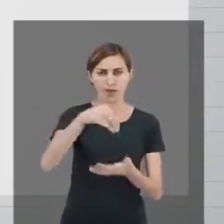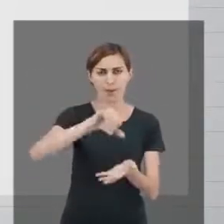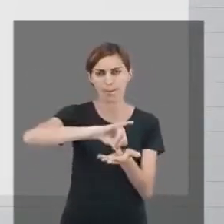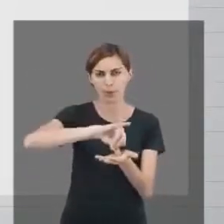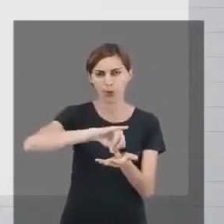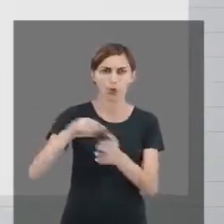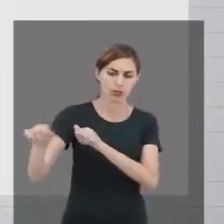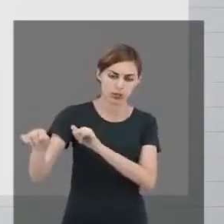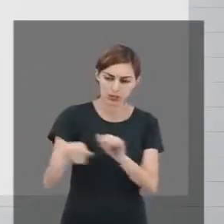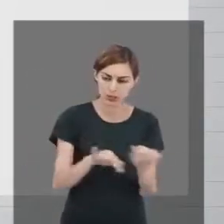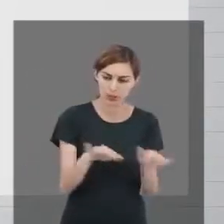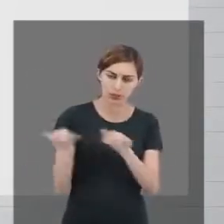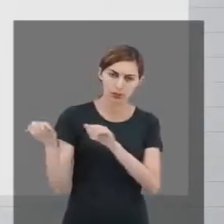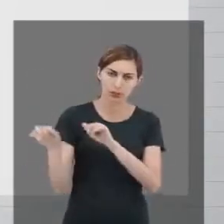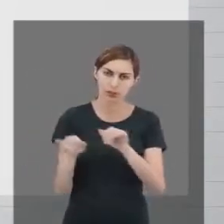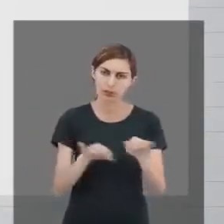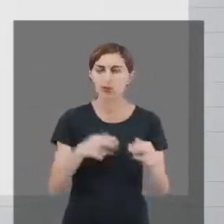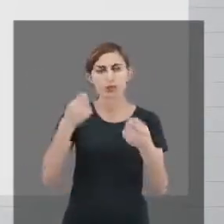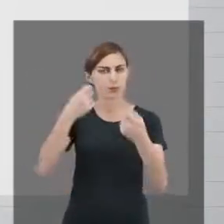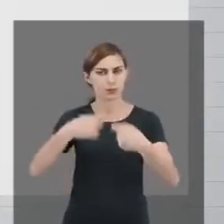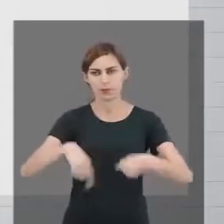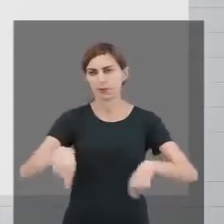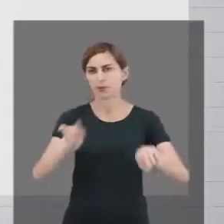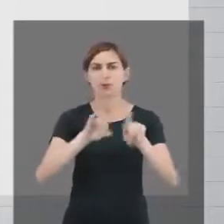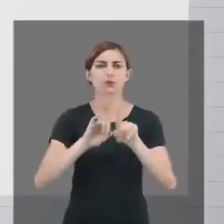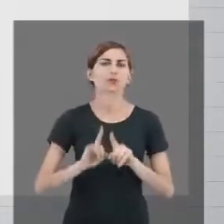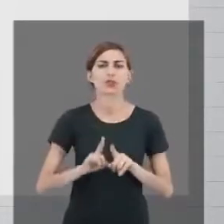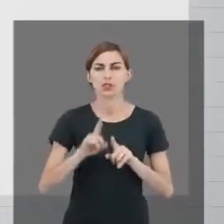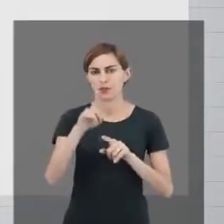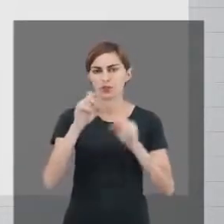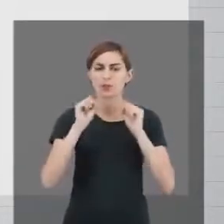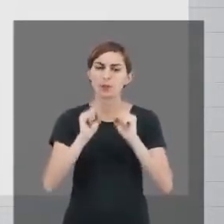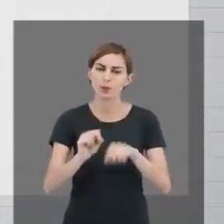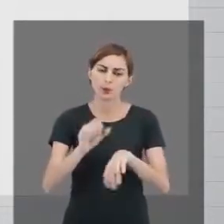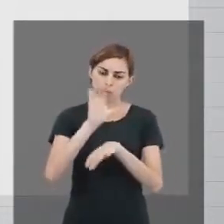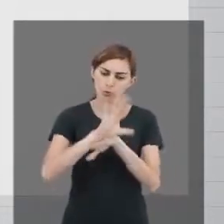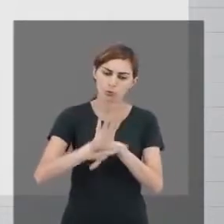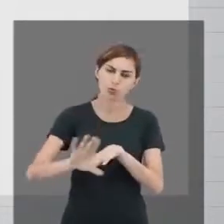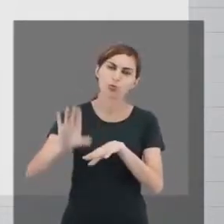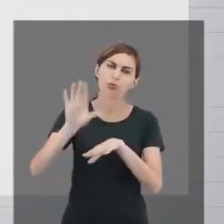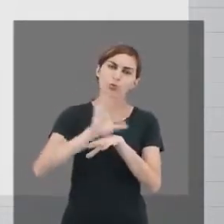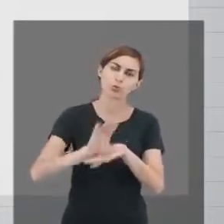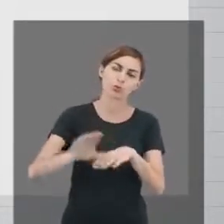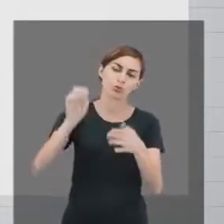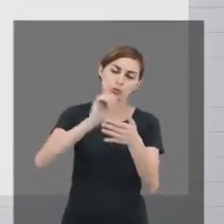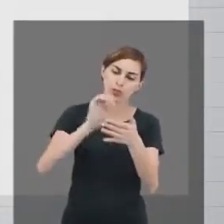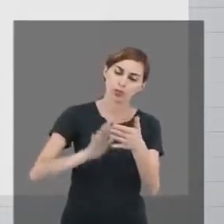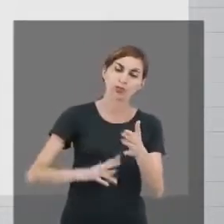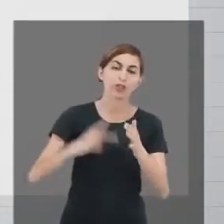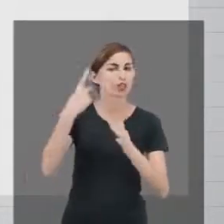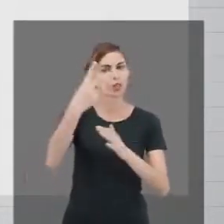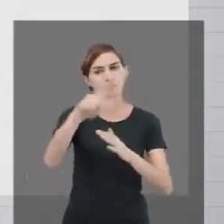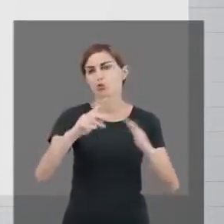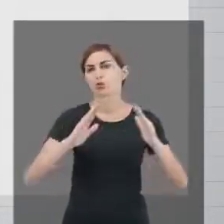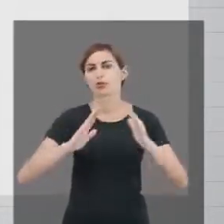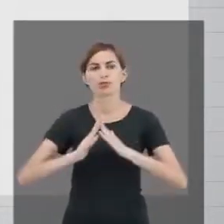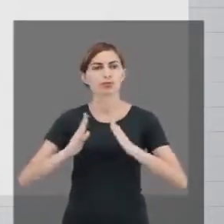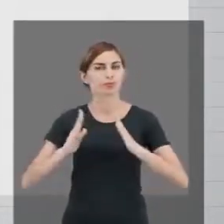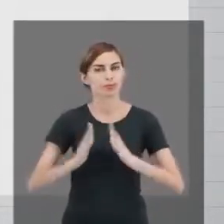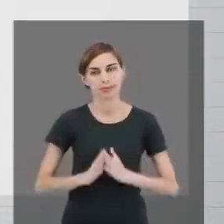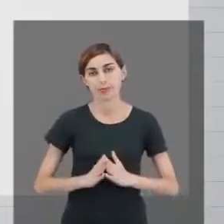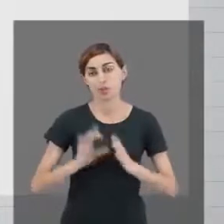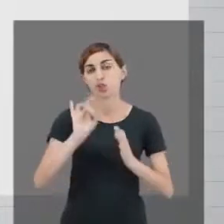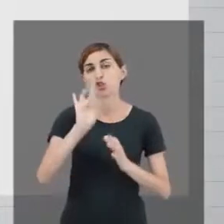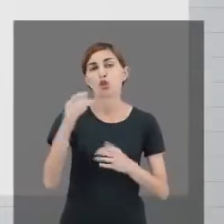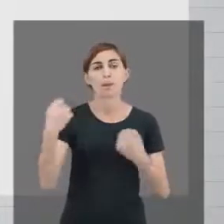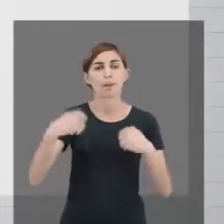o polo semanalmente. Você pode cursar, fazer as atividades, tudo na sua casa. E só